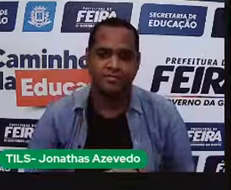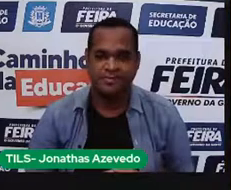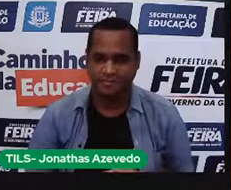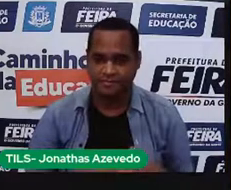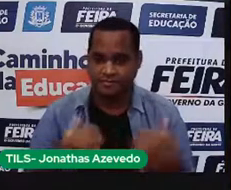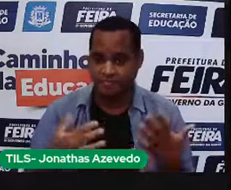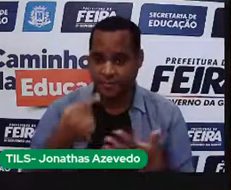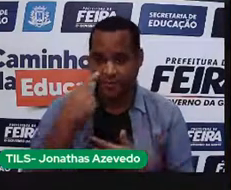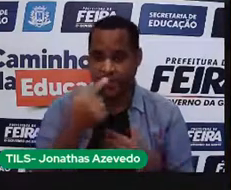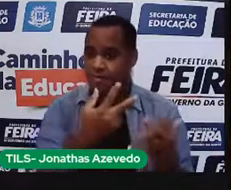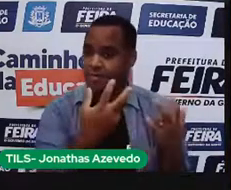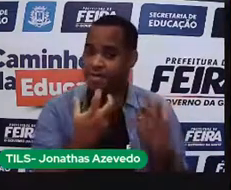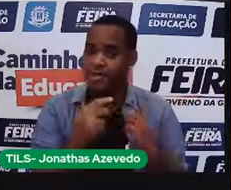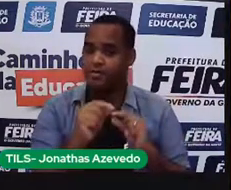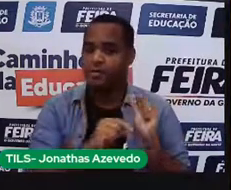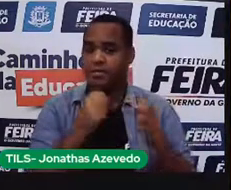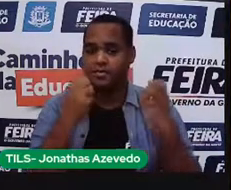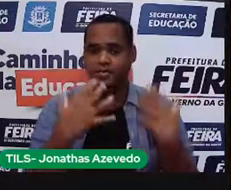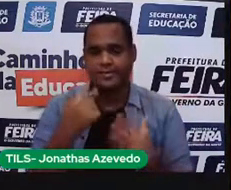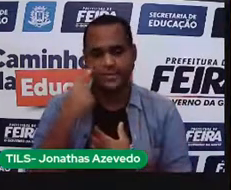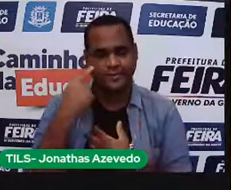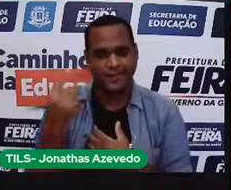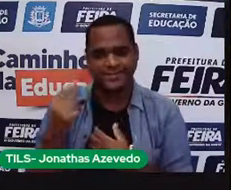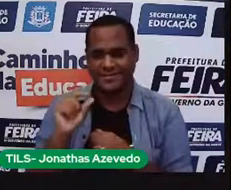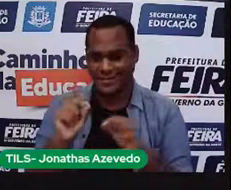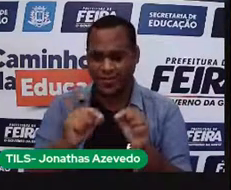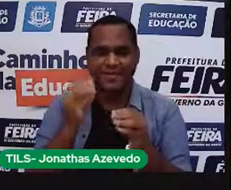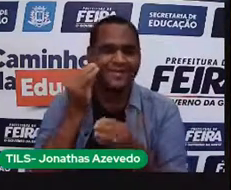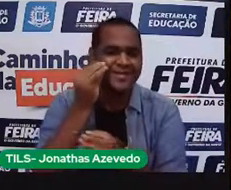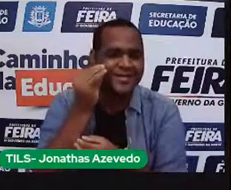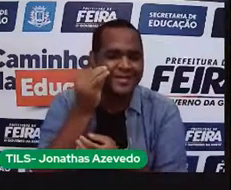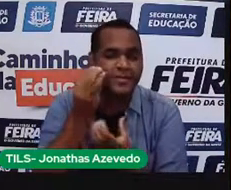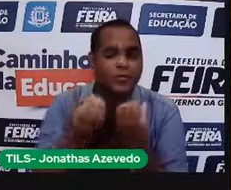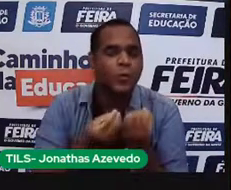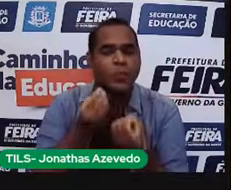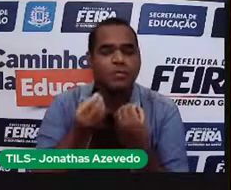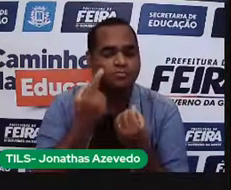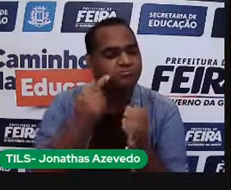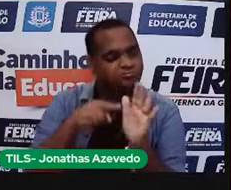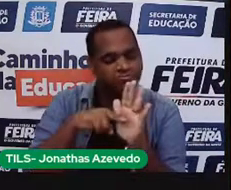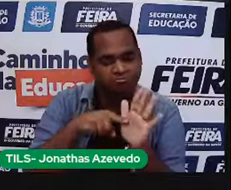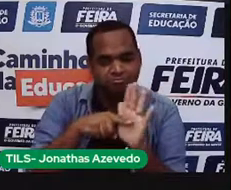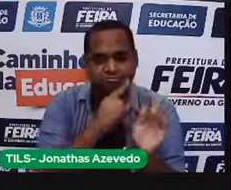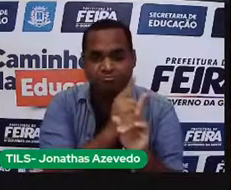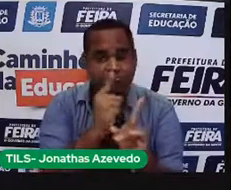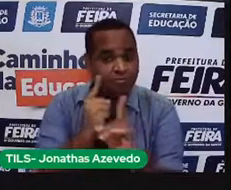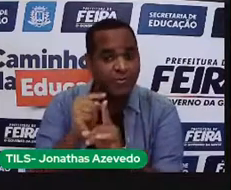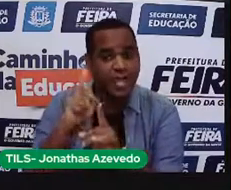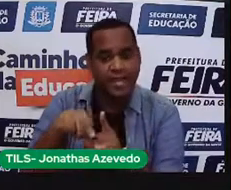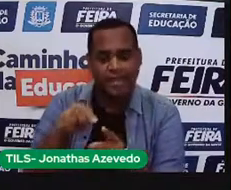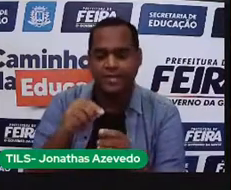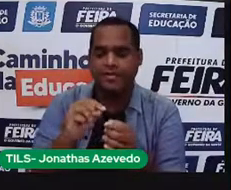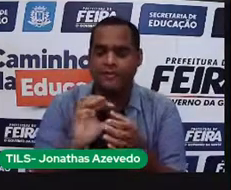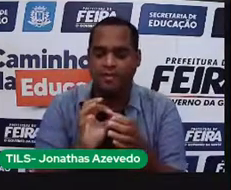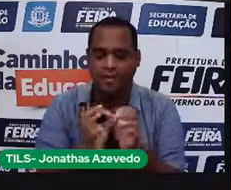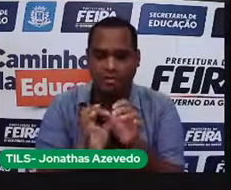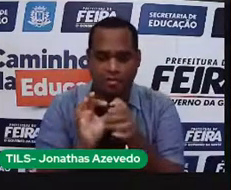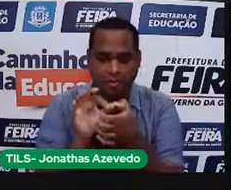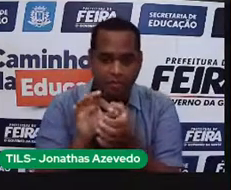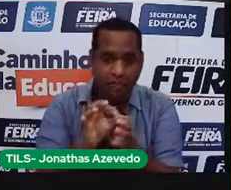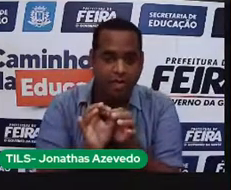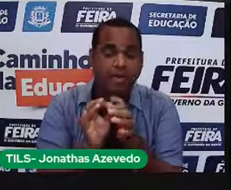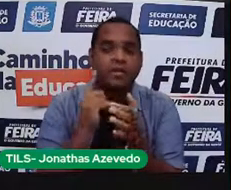A gente viu, com esse simulador aqui, como é que essas moléculas estão organizadas. A gente conseguiu perceber